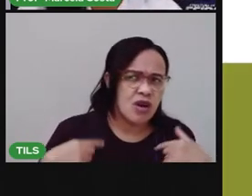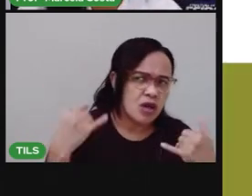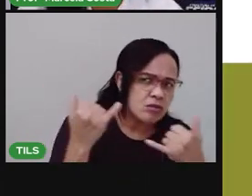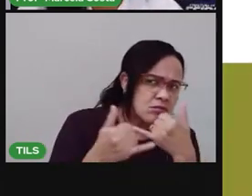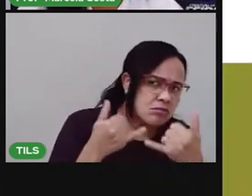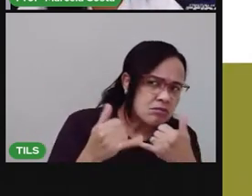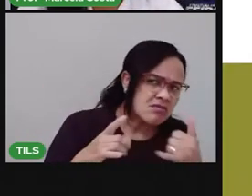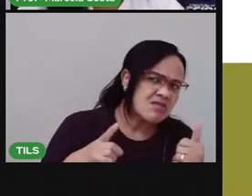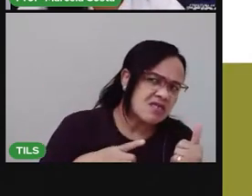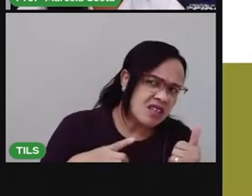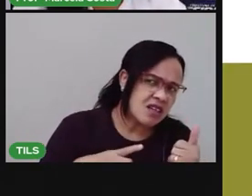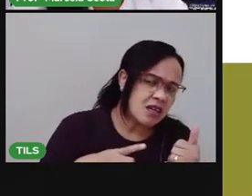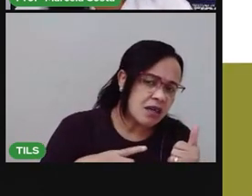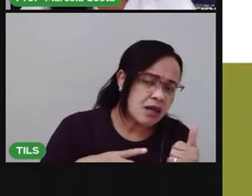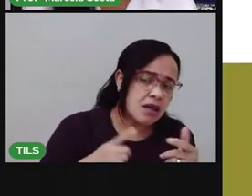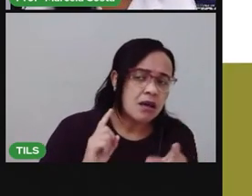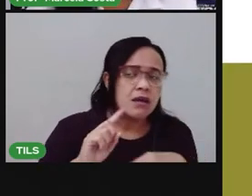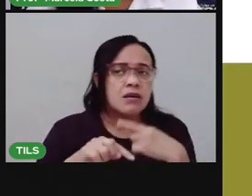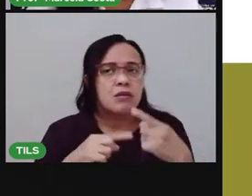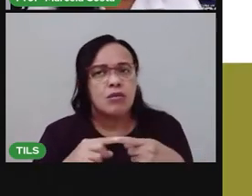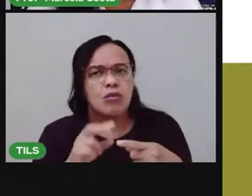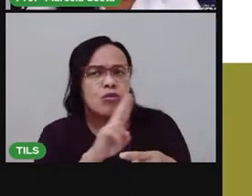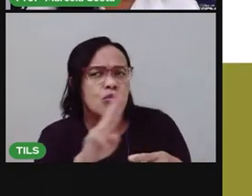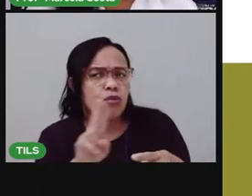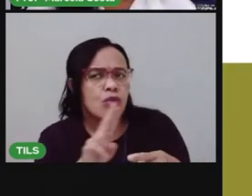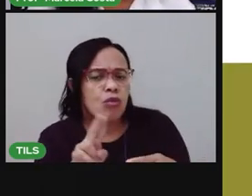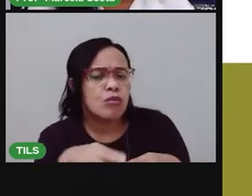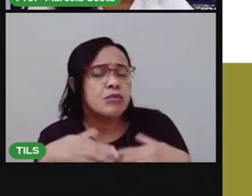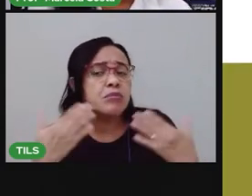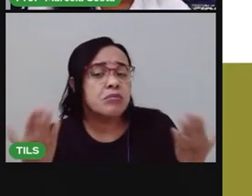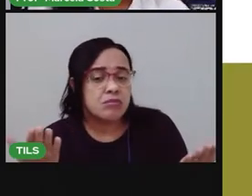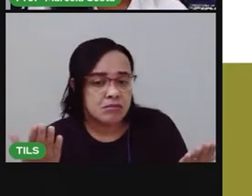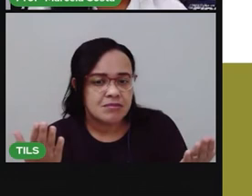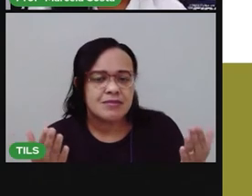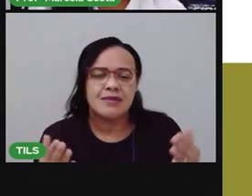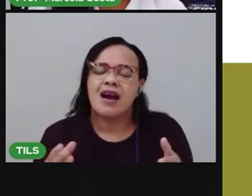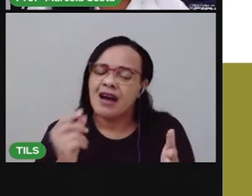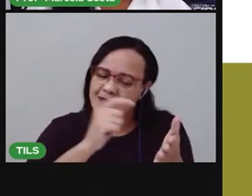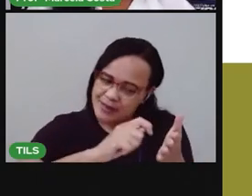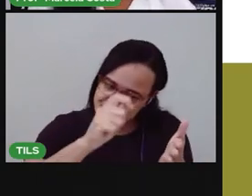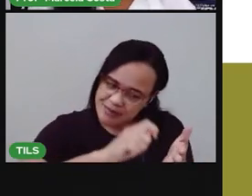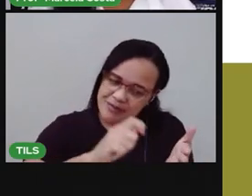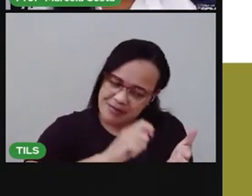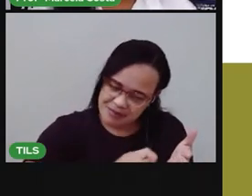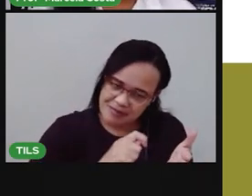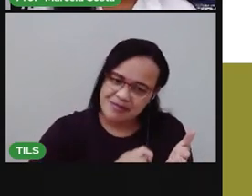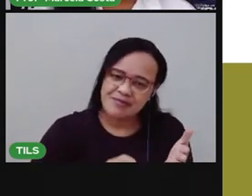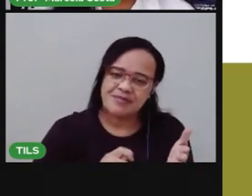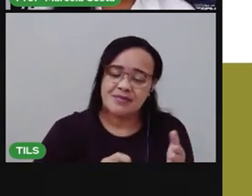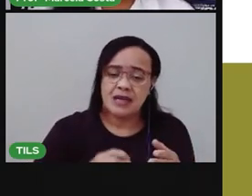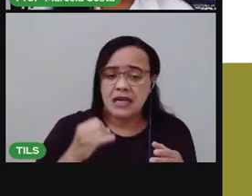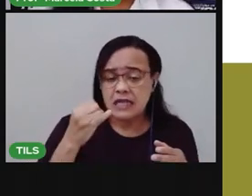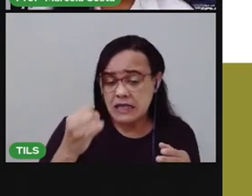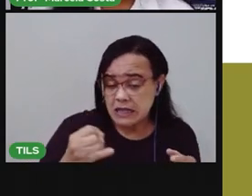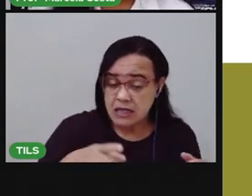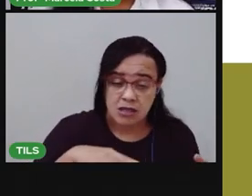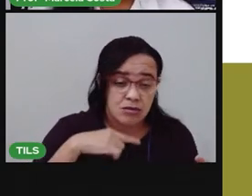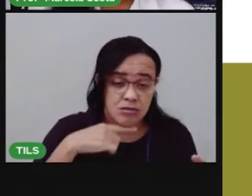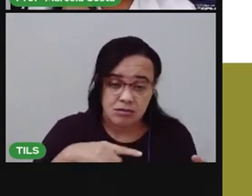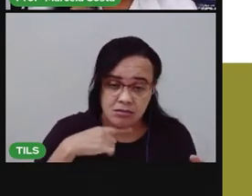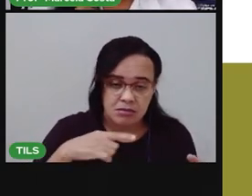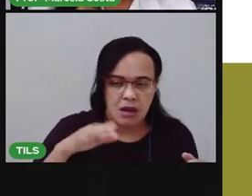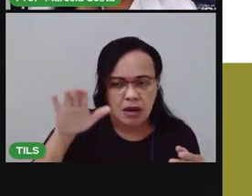brinquedo. Se você tiver com dificuldade para escrever sozinho o nome dos seus brinquedos. Você pode pedir a ajuda de um familiar.